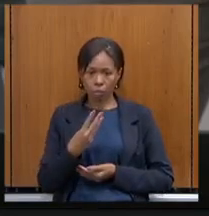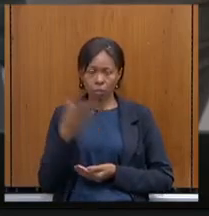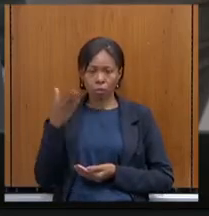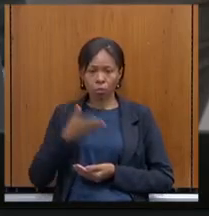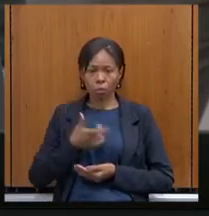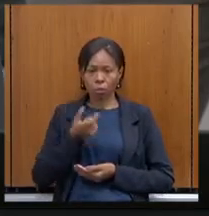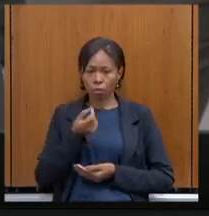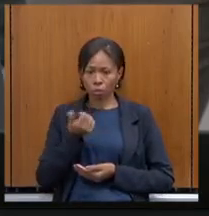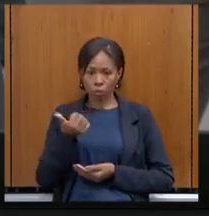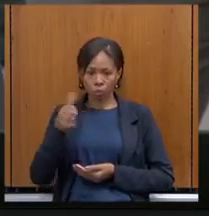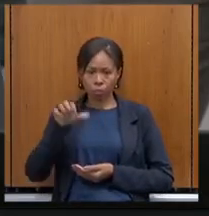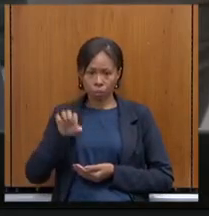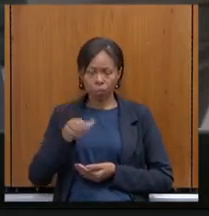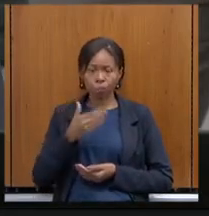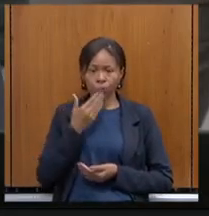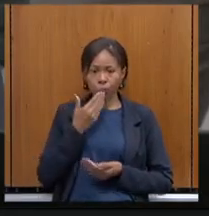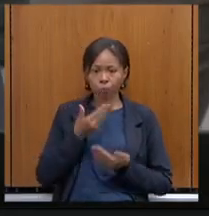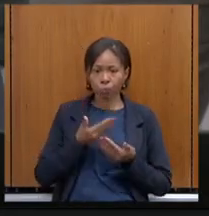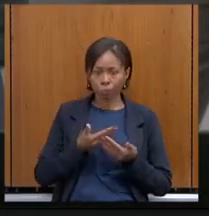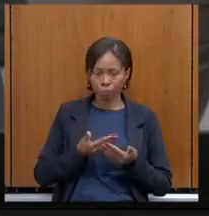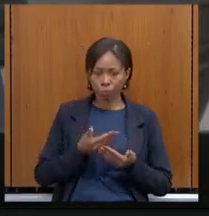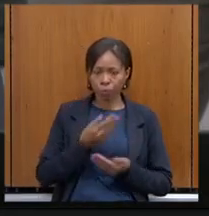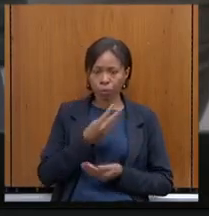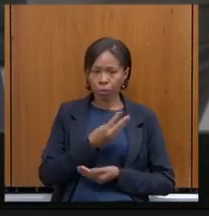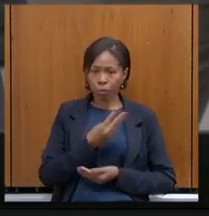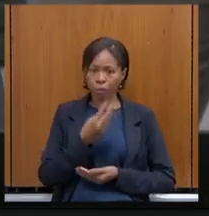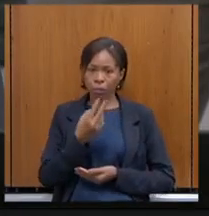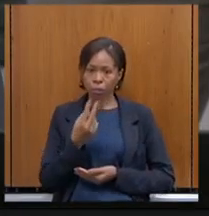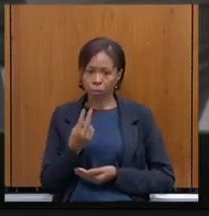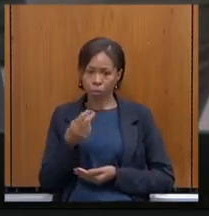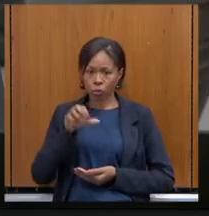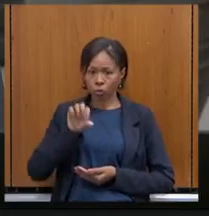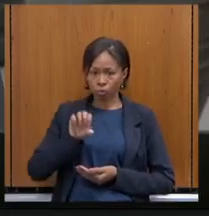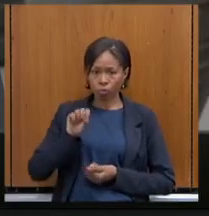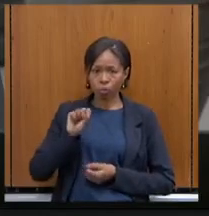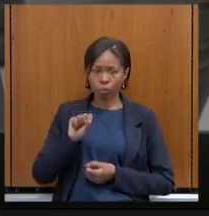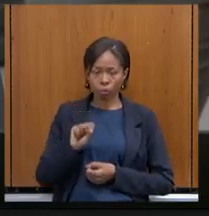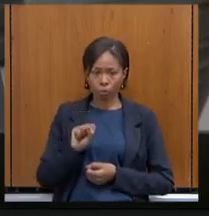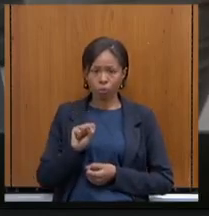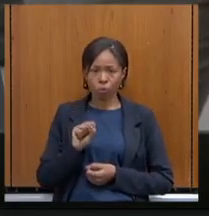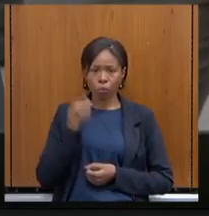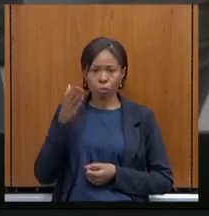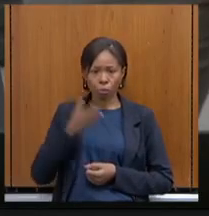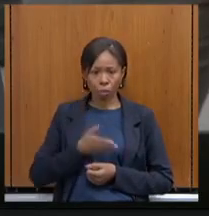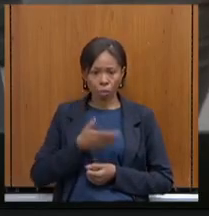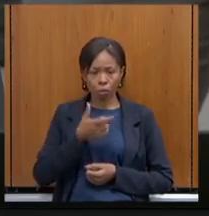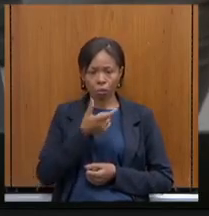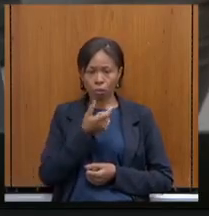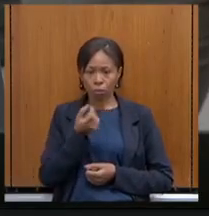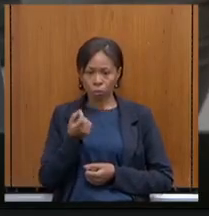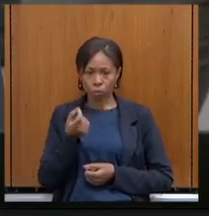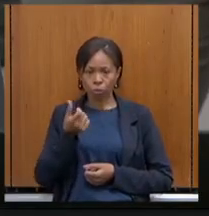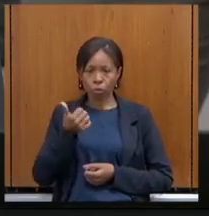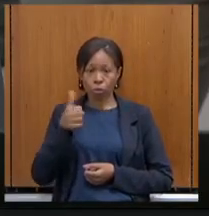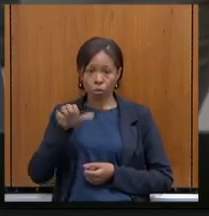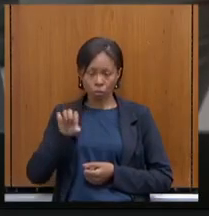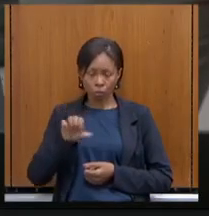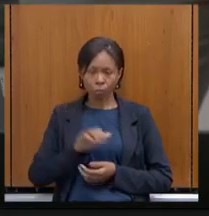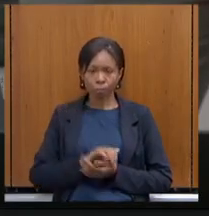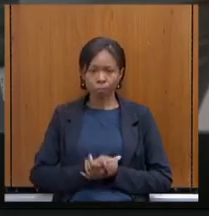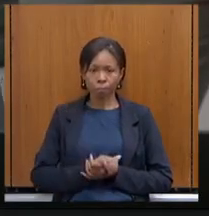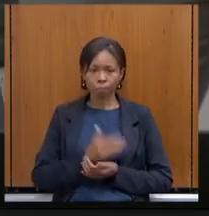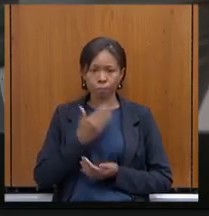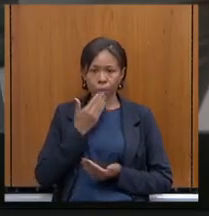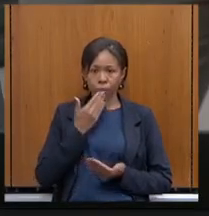requerimento 3298, barra 2019, requerimento